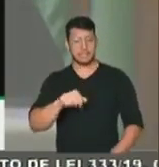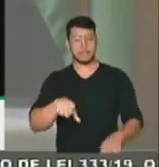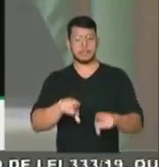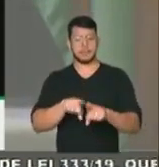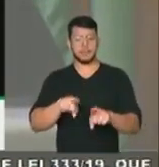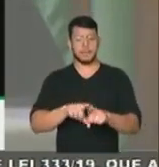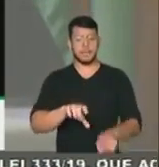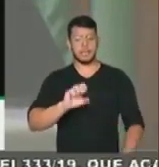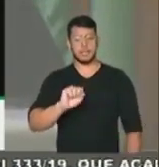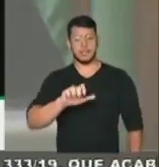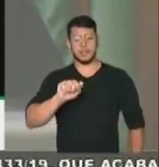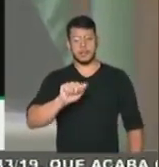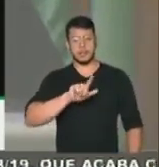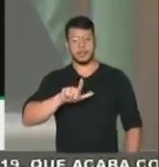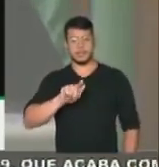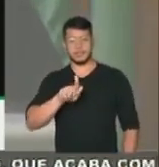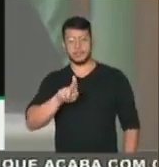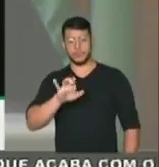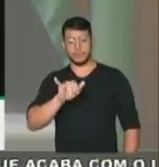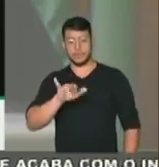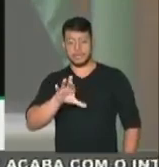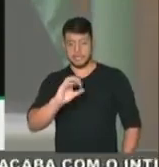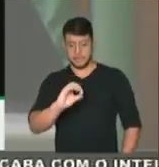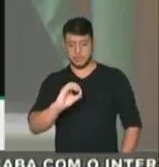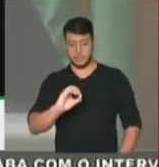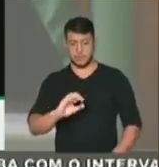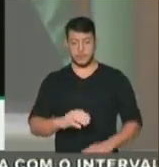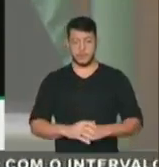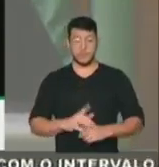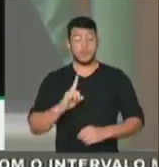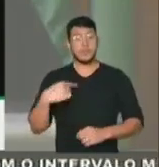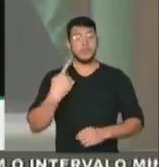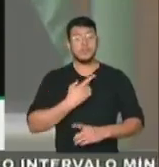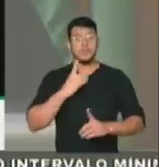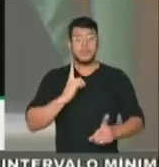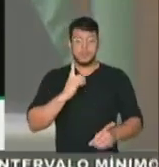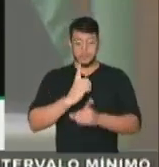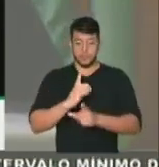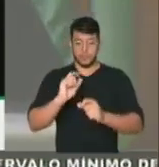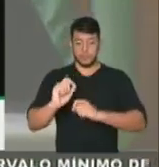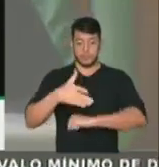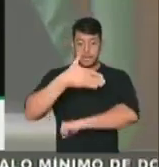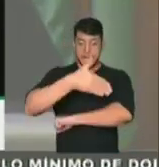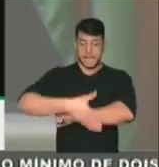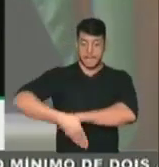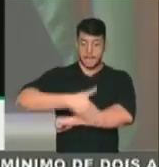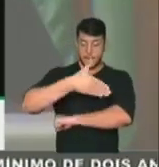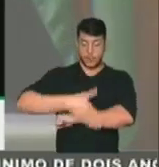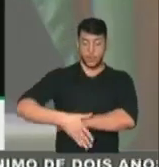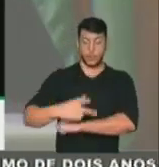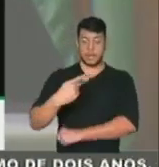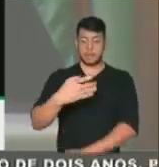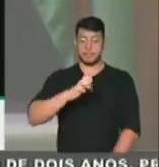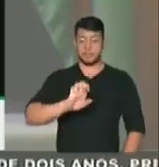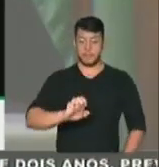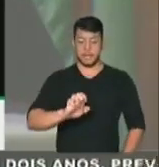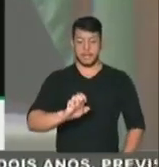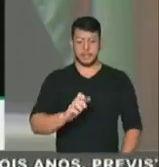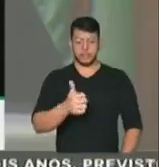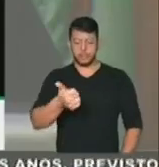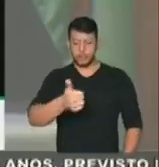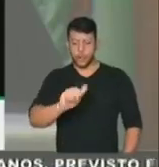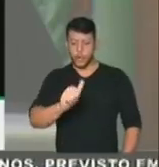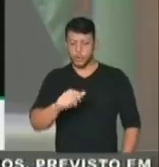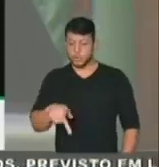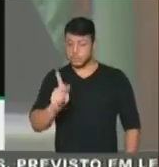constatou uma PE de 11 quilômetros sendo feita pelo governador Paulo Câmara dentro